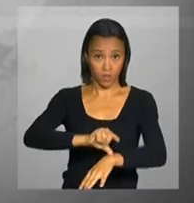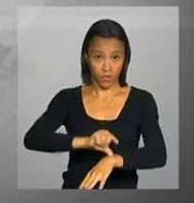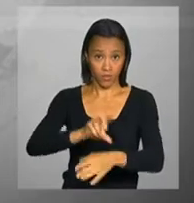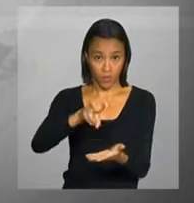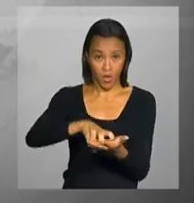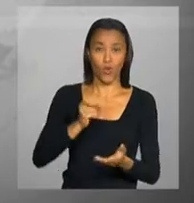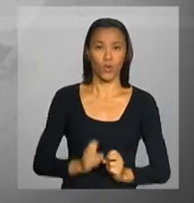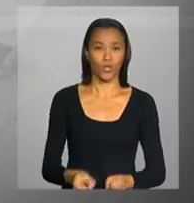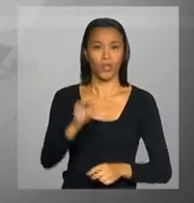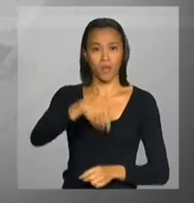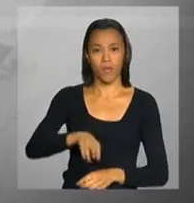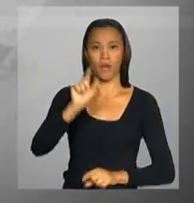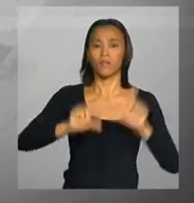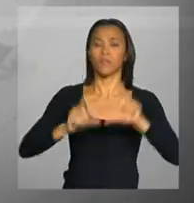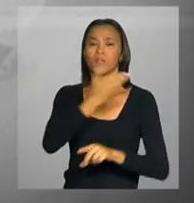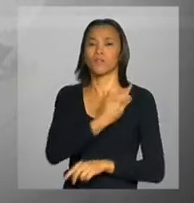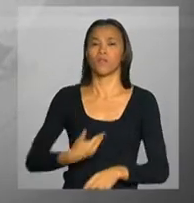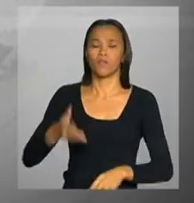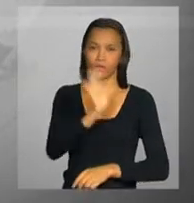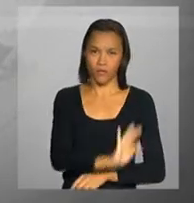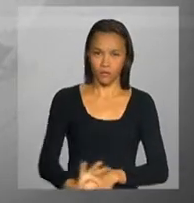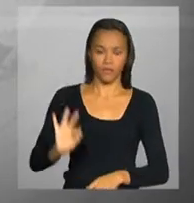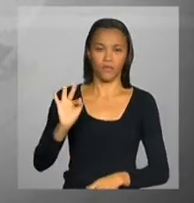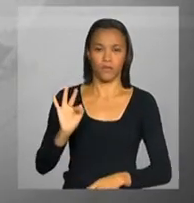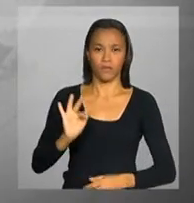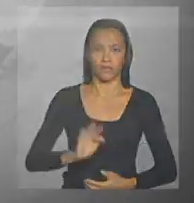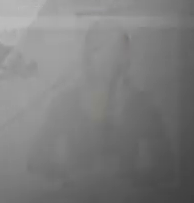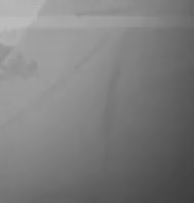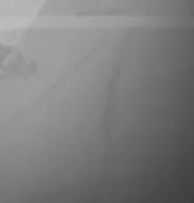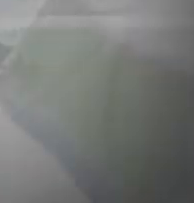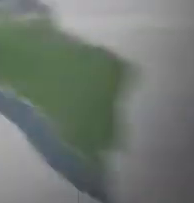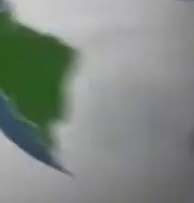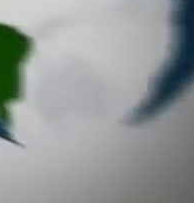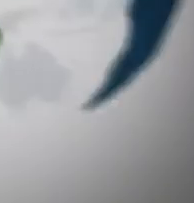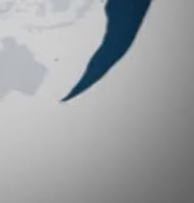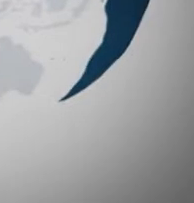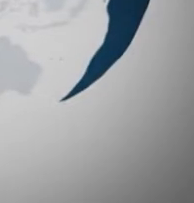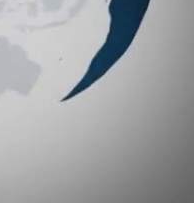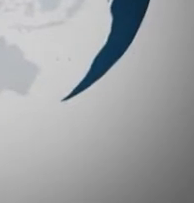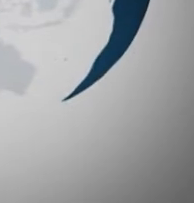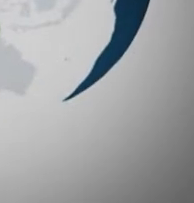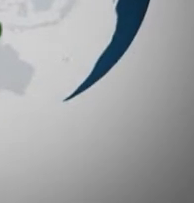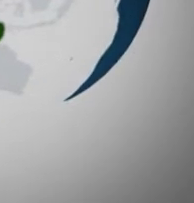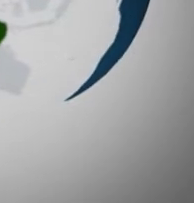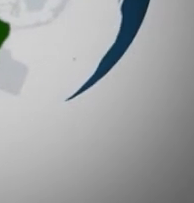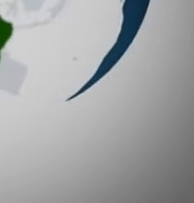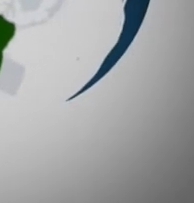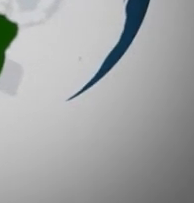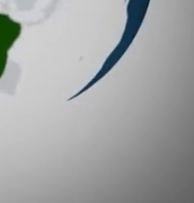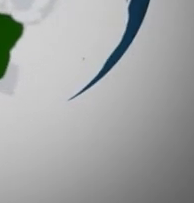manhã. Continue na NBR, a TV do Governo Federal. Tchau. Tchau.